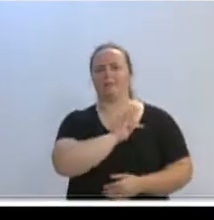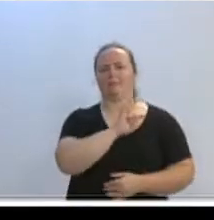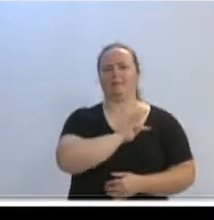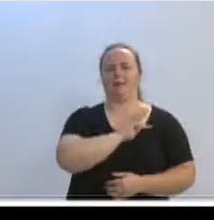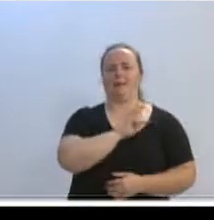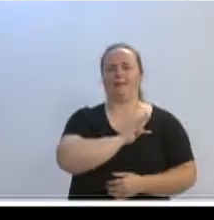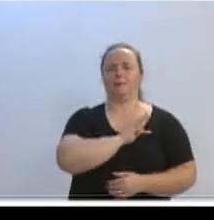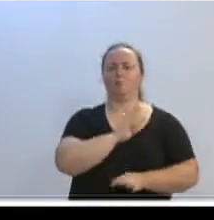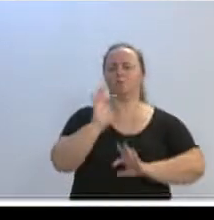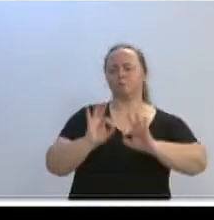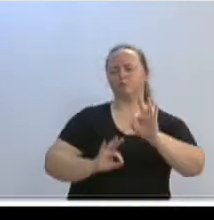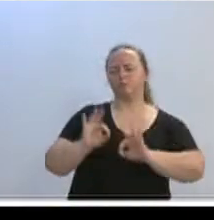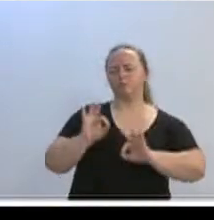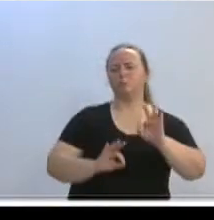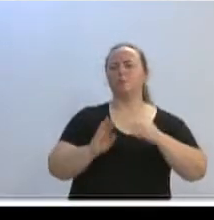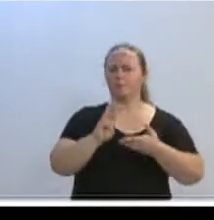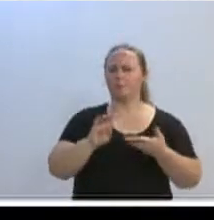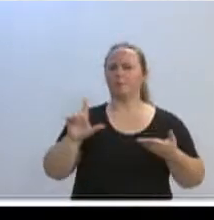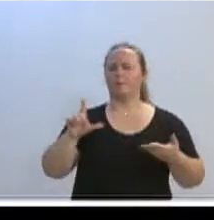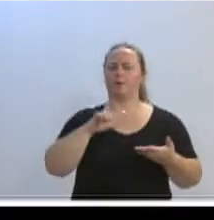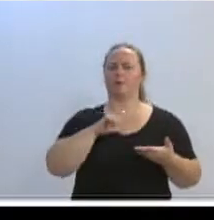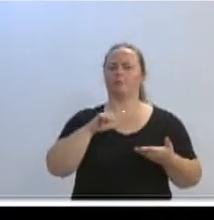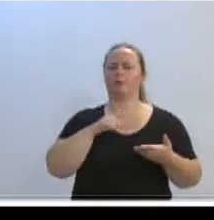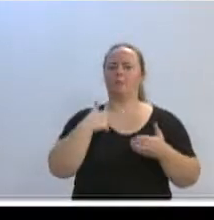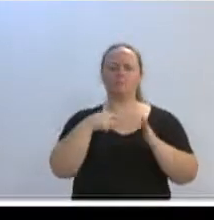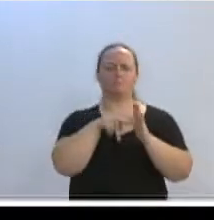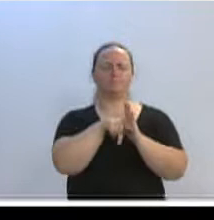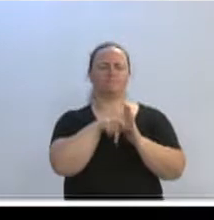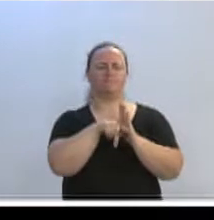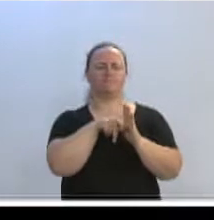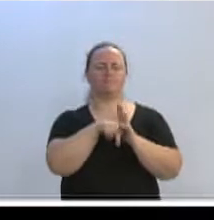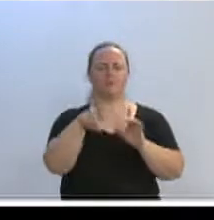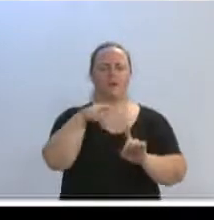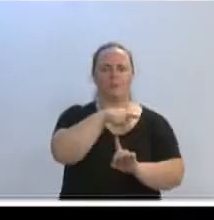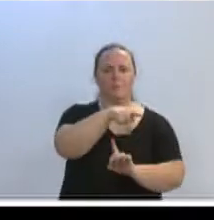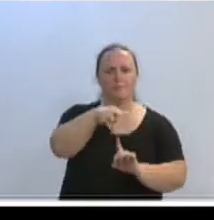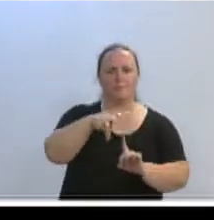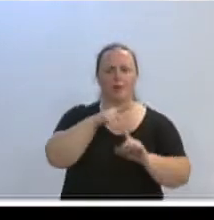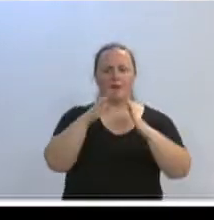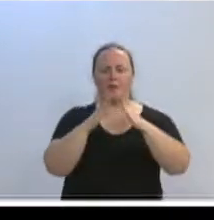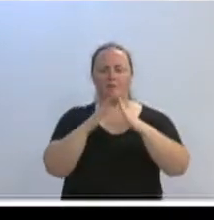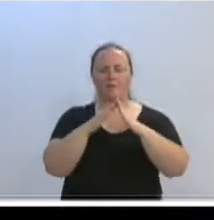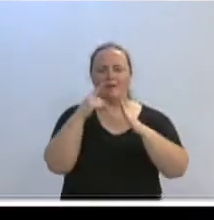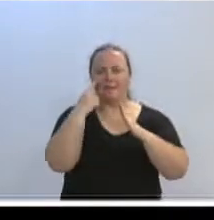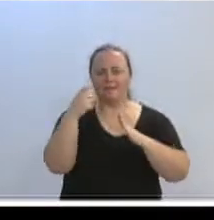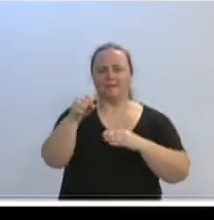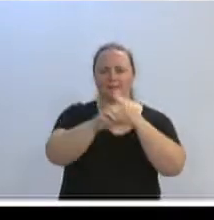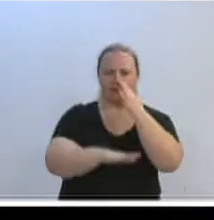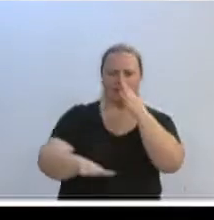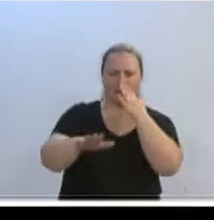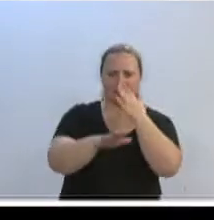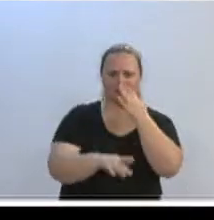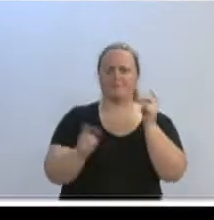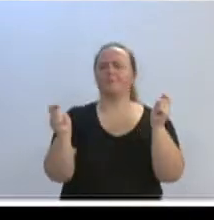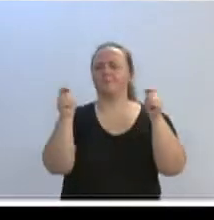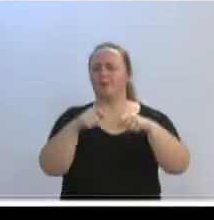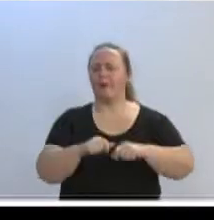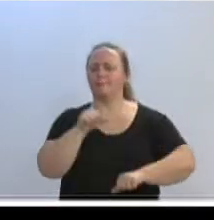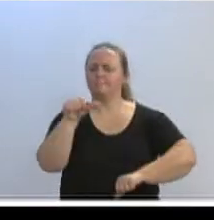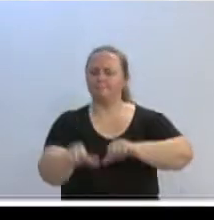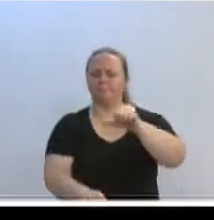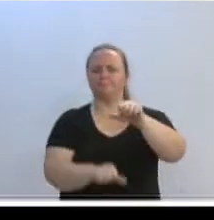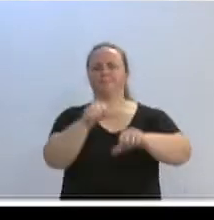plano que Blumenau já tem. Eu estudei profundamente o plano municipal de habitação e de interesse social. Sei que podemos fazer de Blumenau